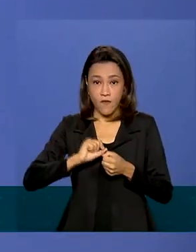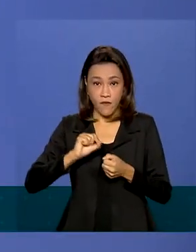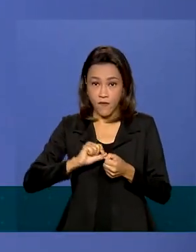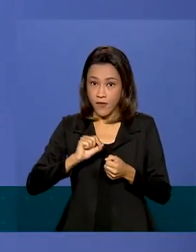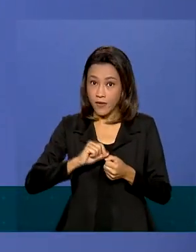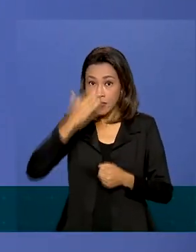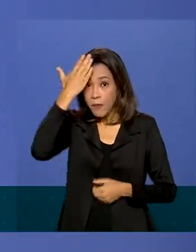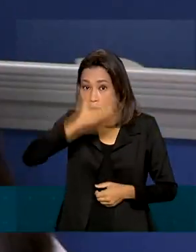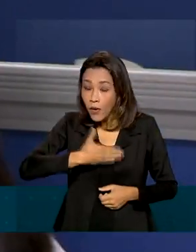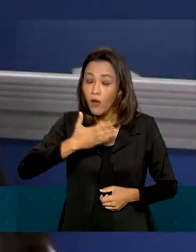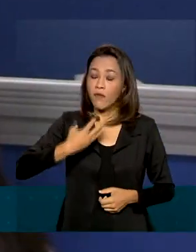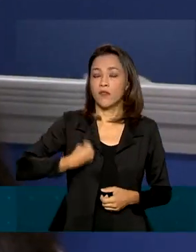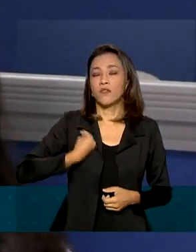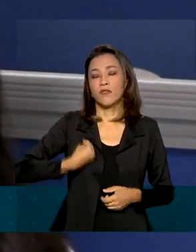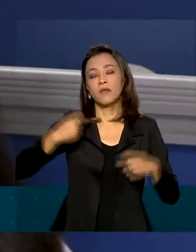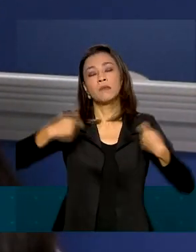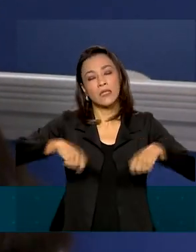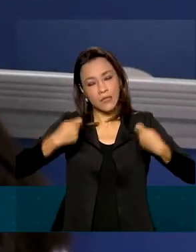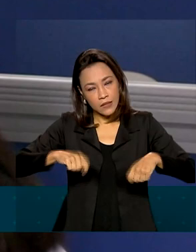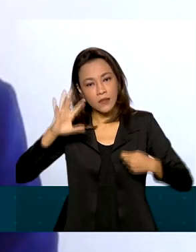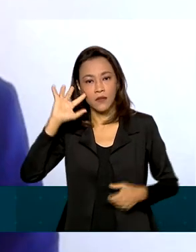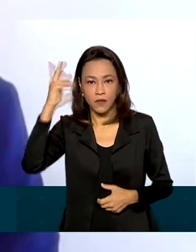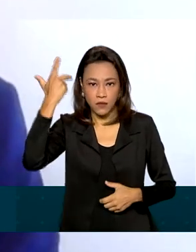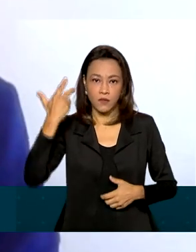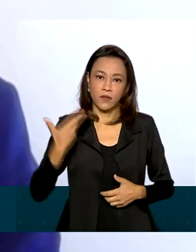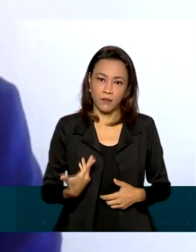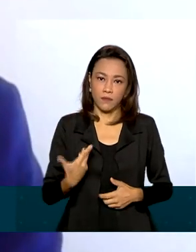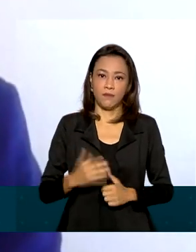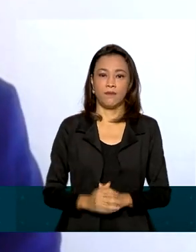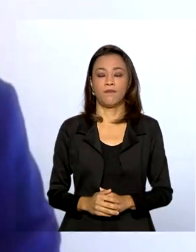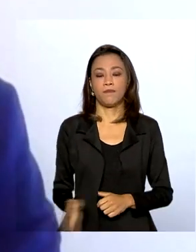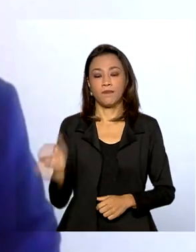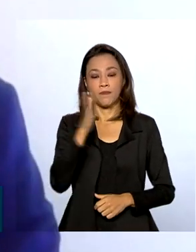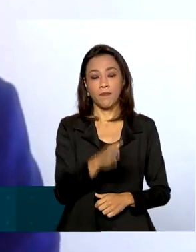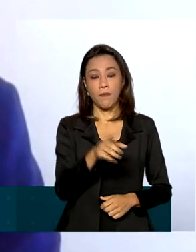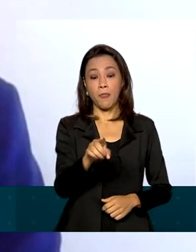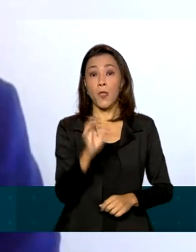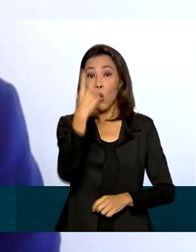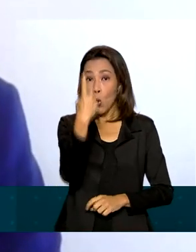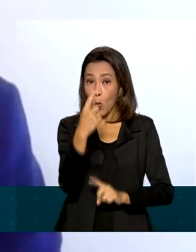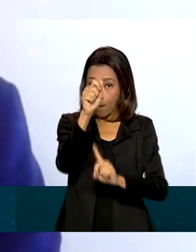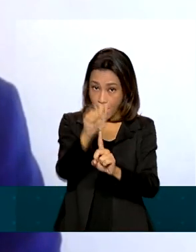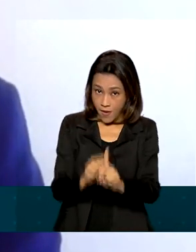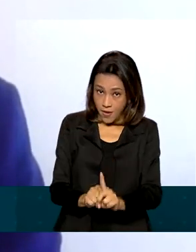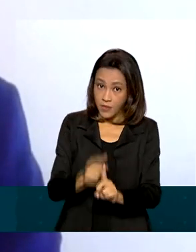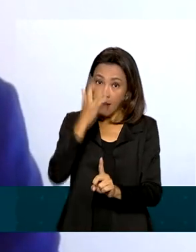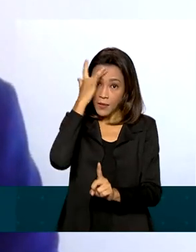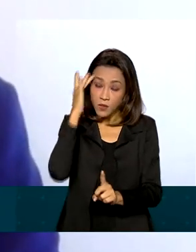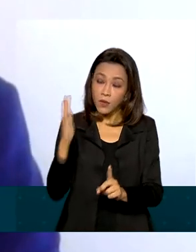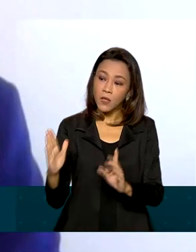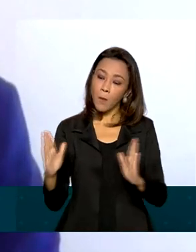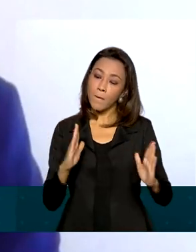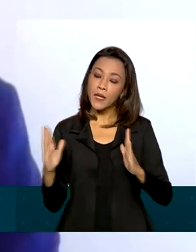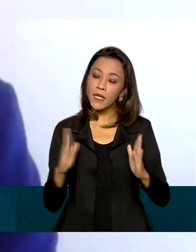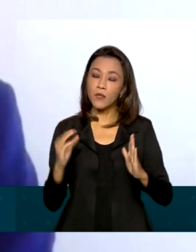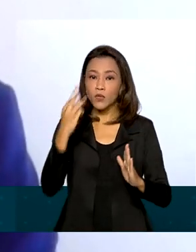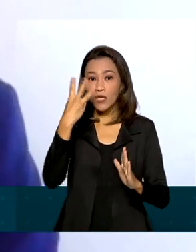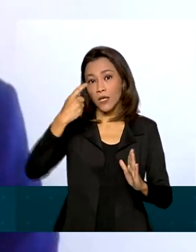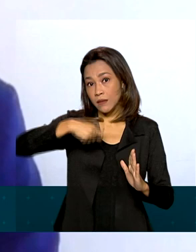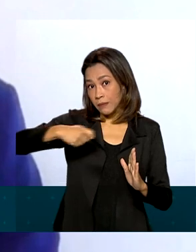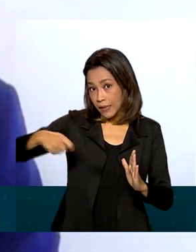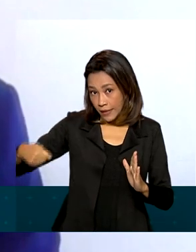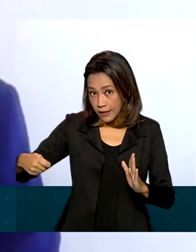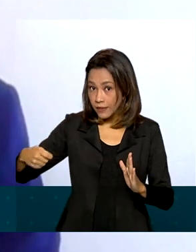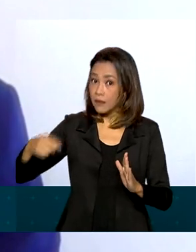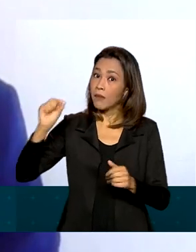de vida precisa regularizar a situação. A partir do mês de comprovação, o beneficiário tem um prazo de até 3 meses para